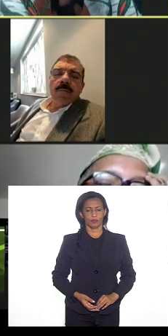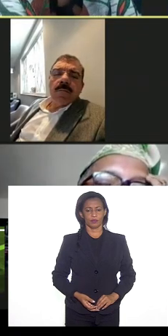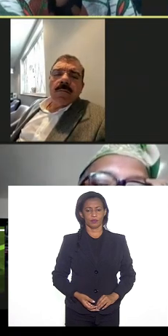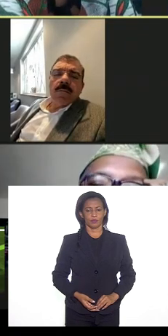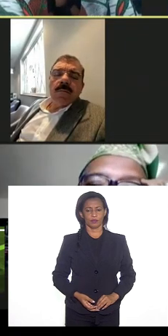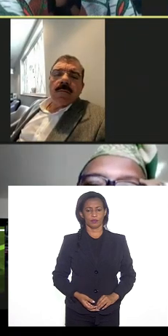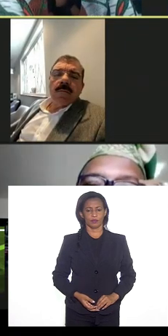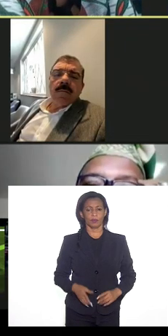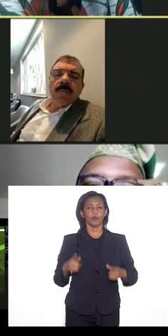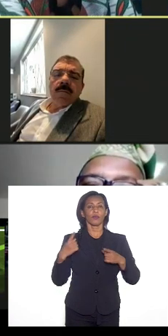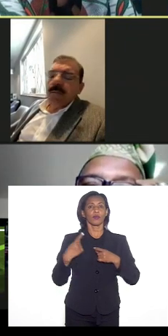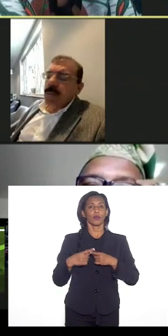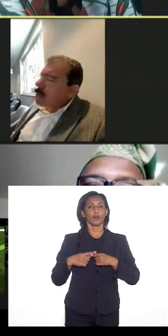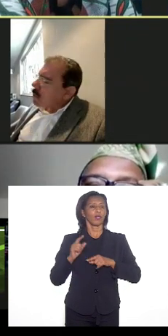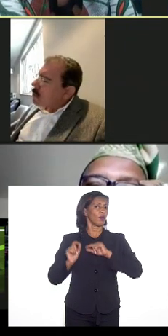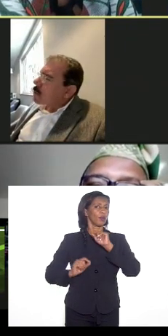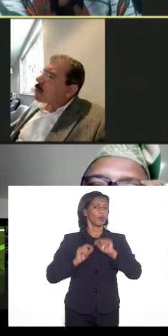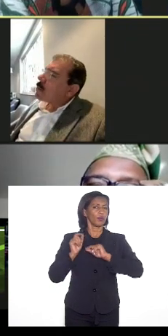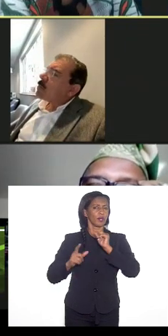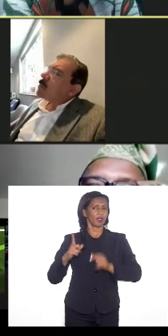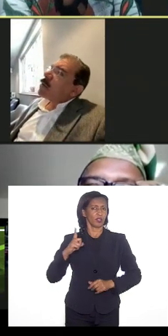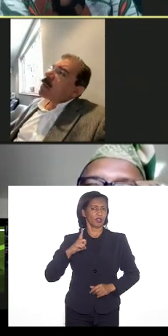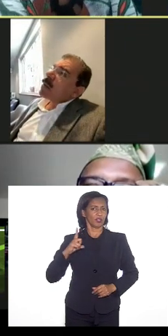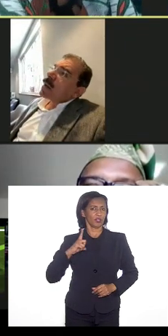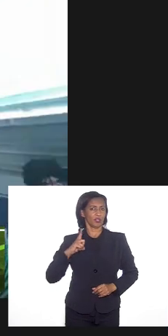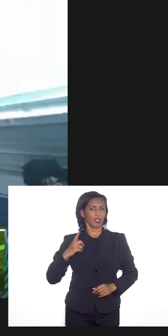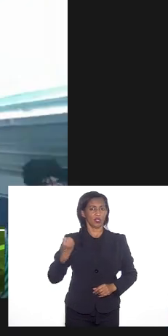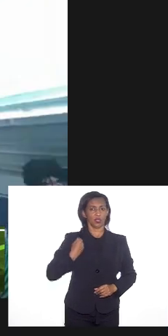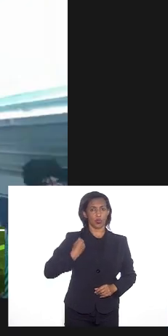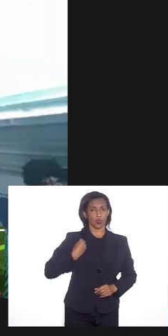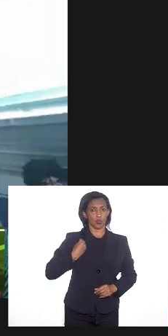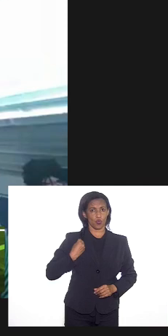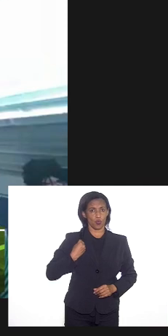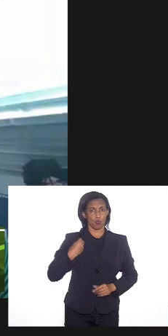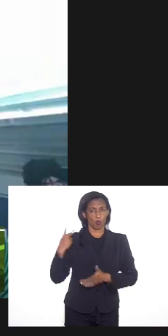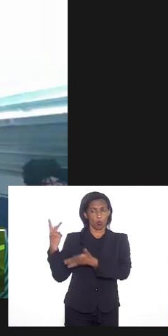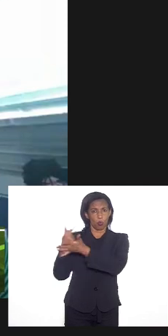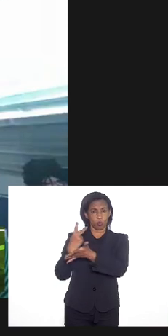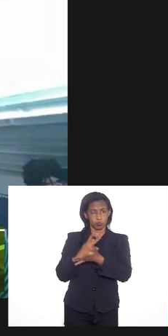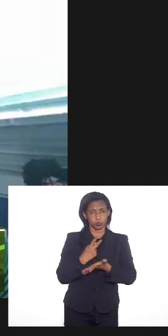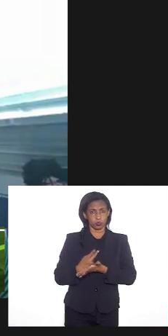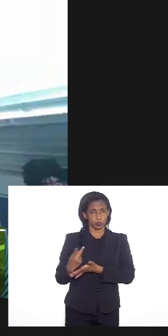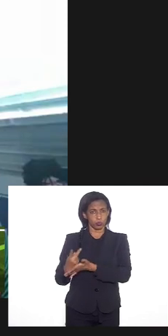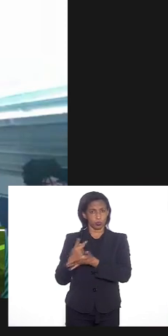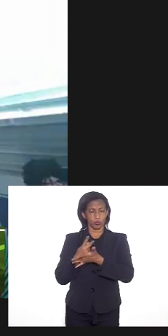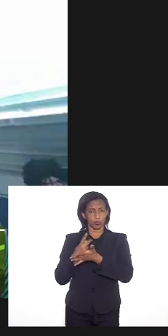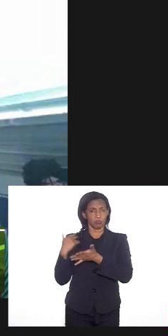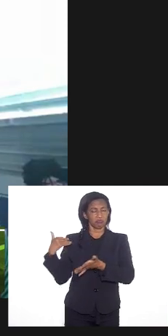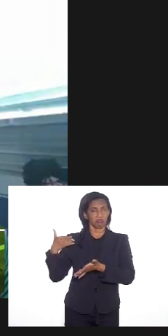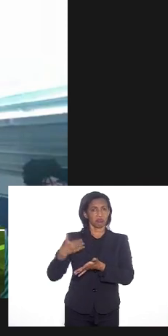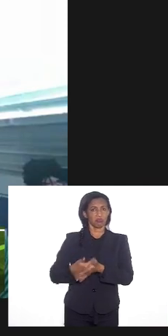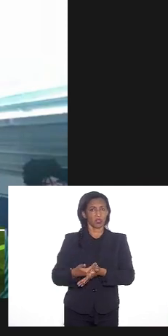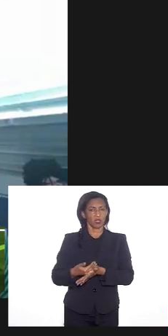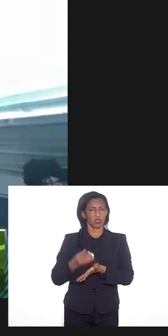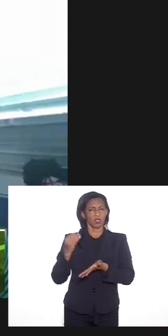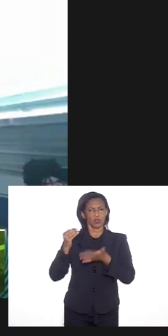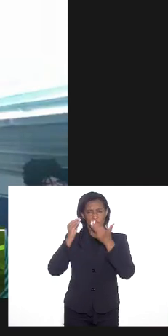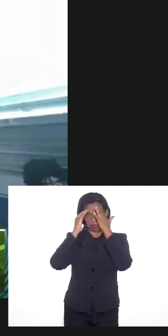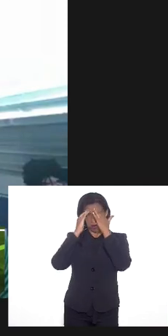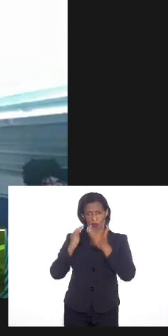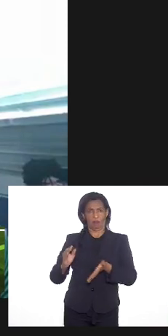o que que a gente tem em termos de números de casos recebidos de intolerância